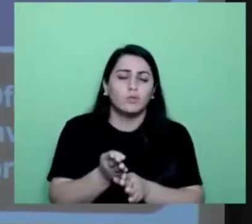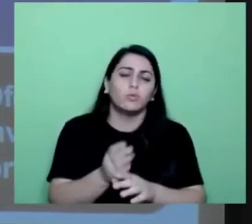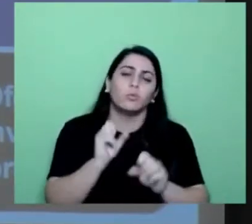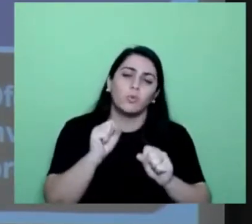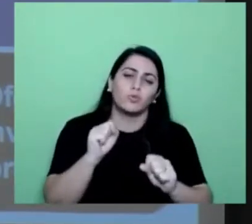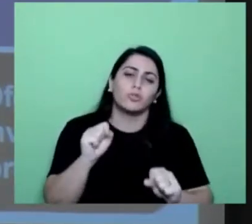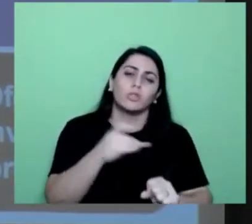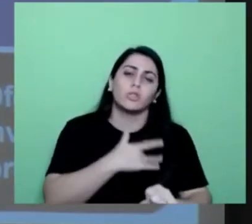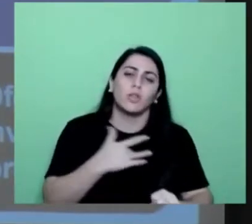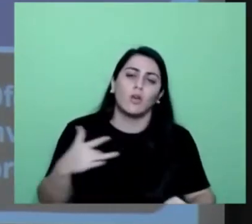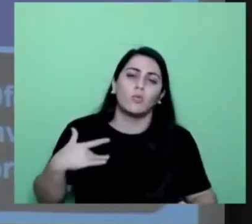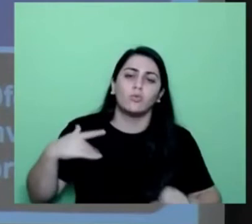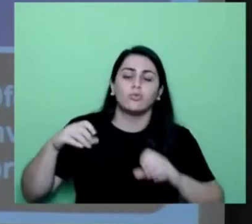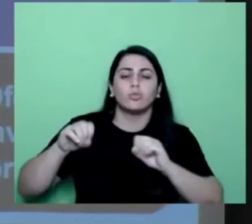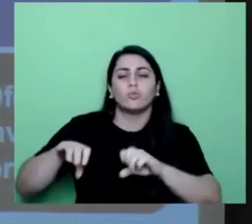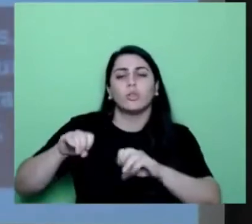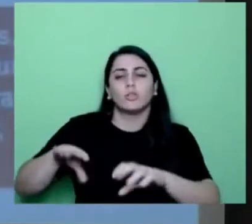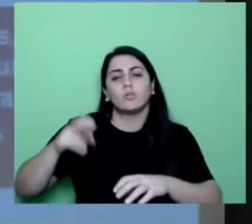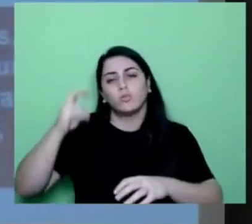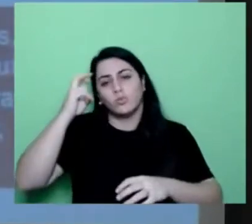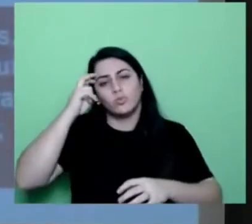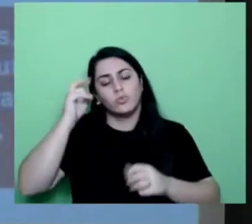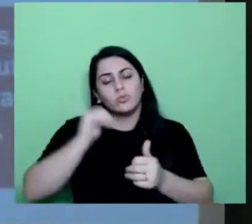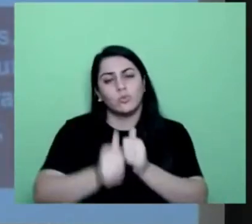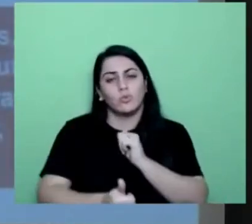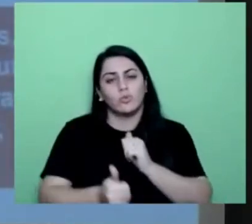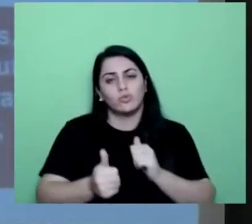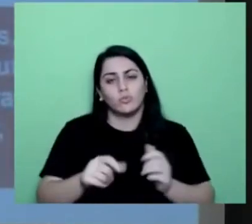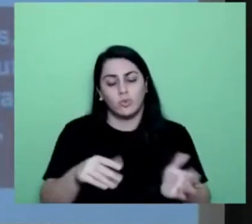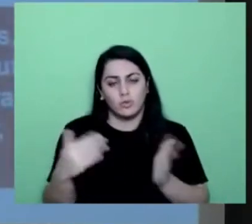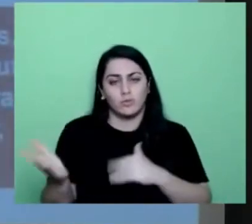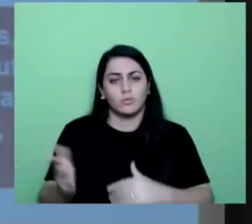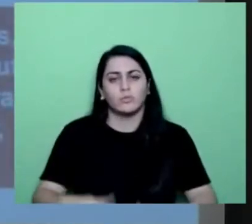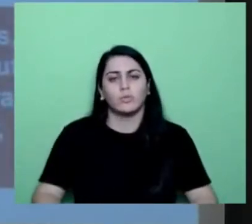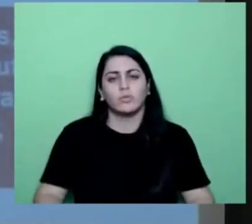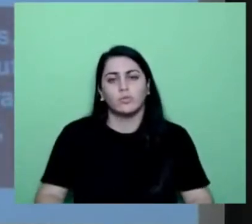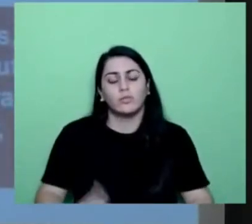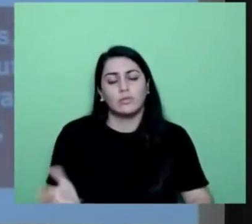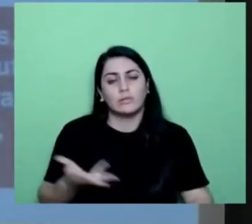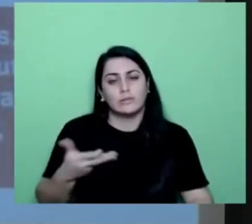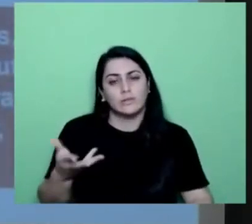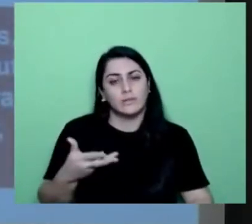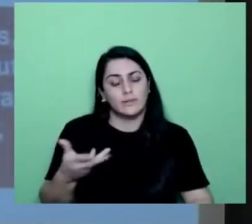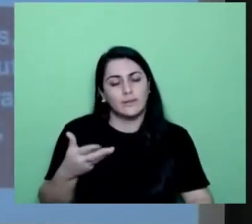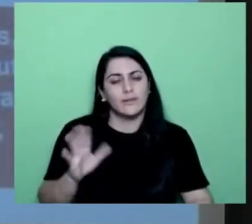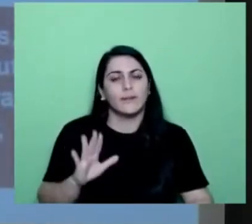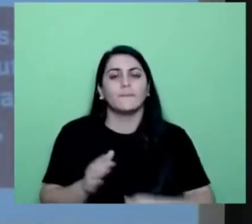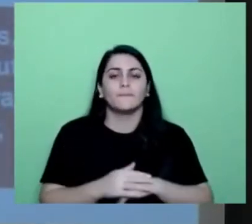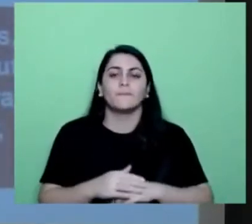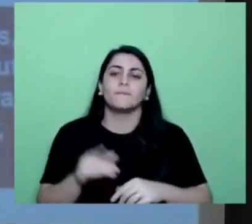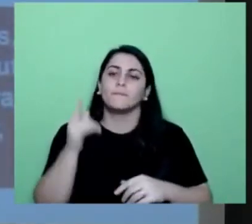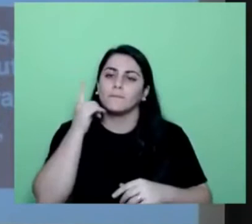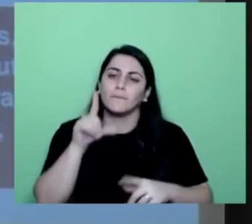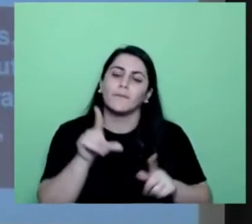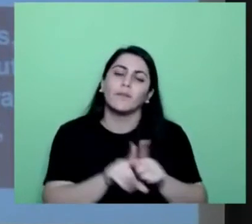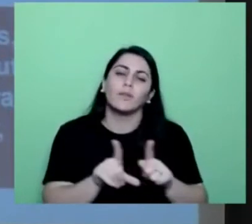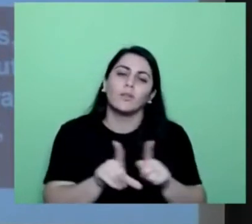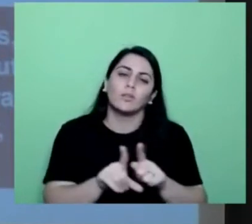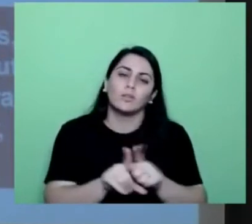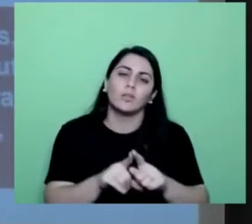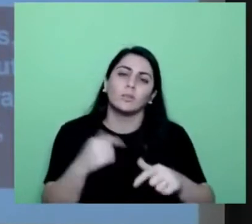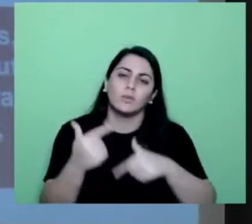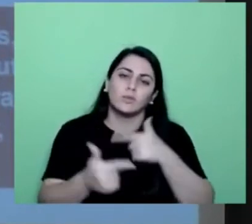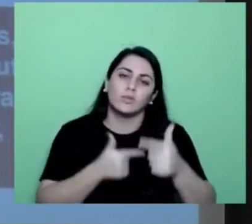saúde, educação, cultura e esporte. Próximo. Gente, estou fazendo ocorrer aqui. Disponibilizar atividade diferenciada de